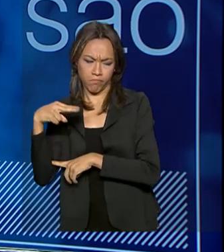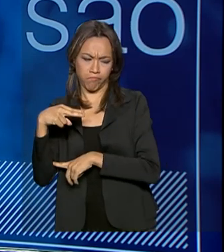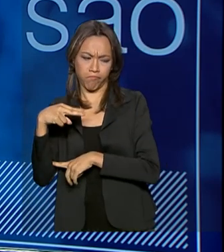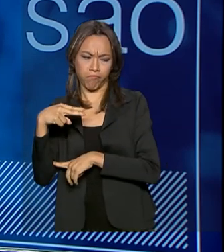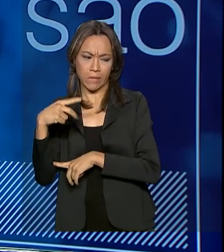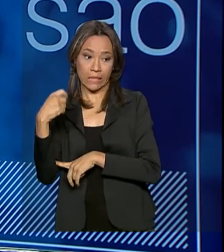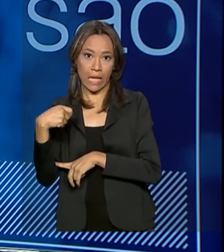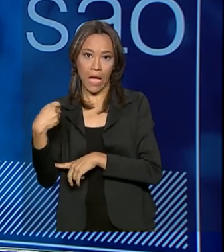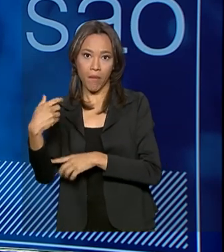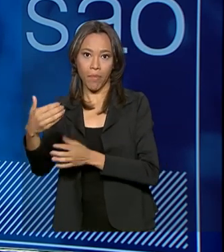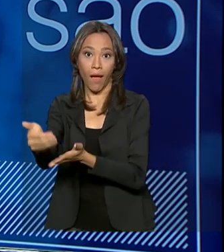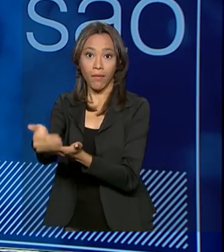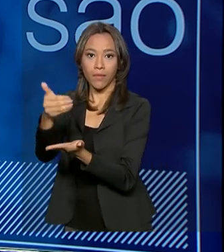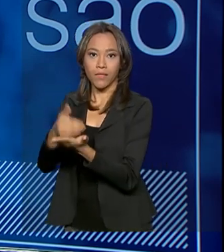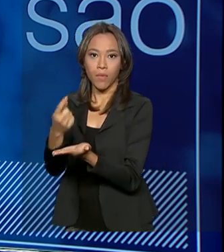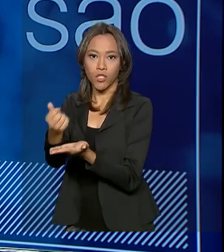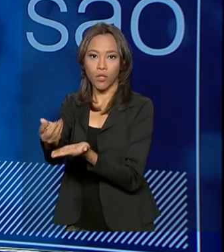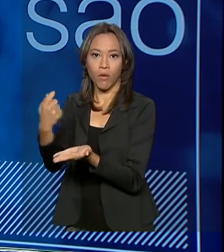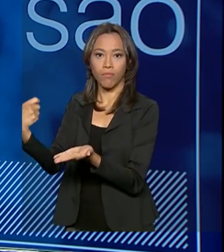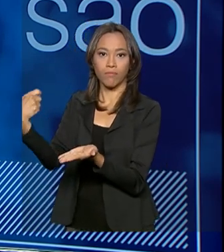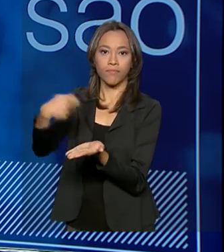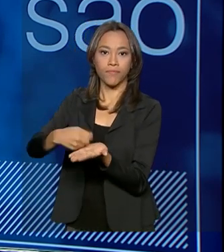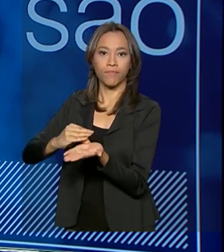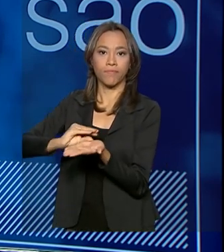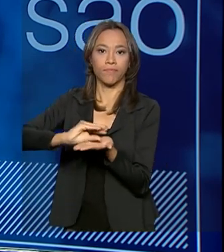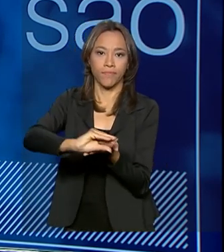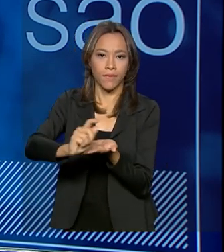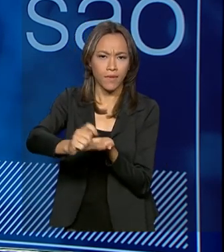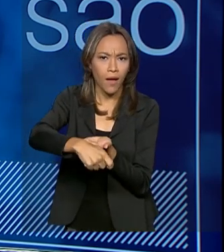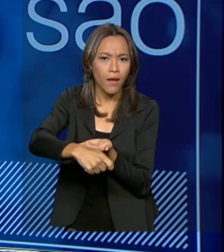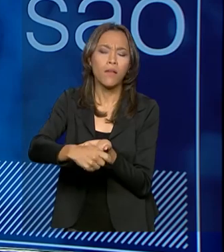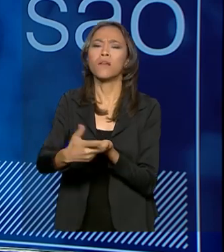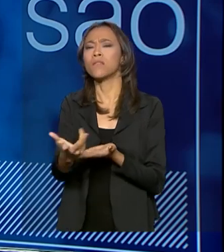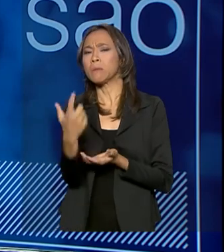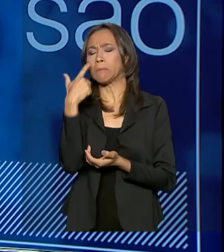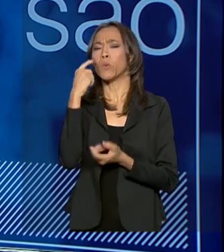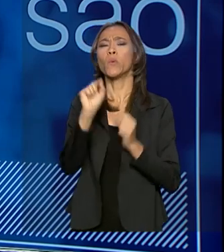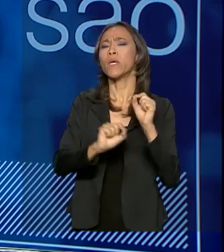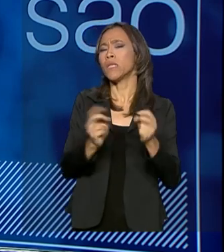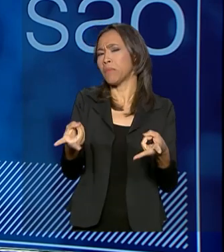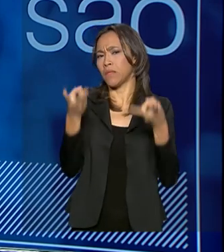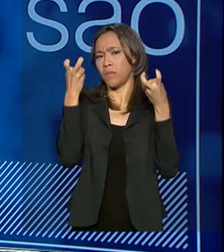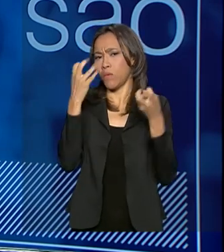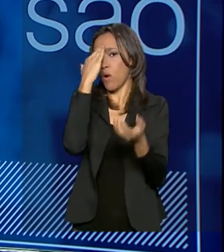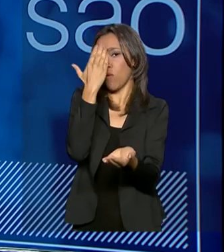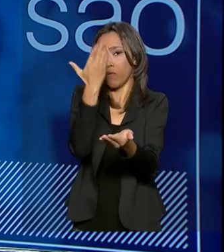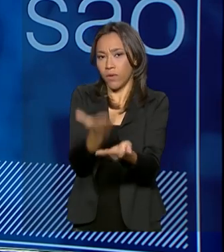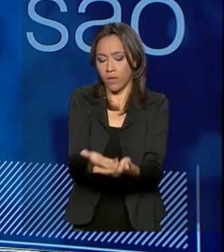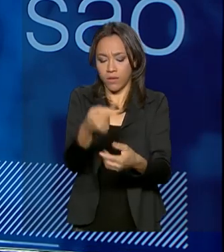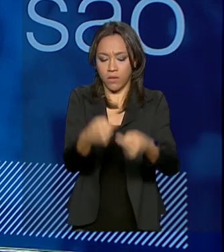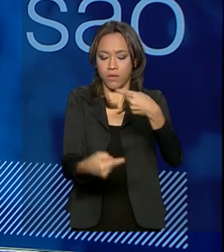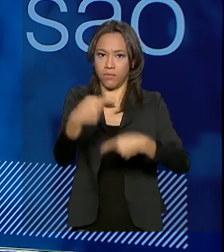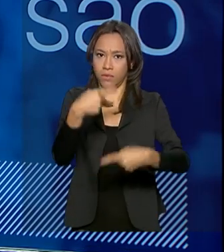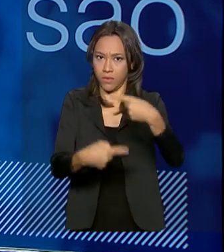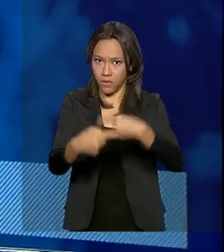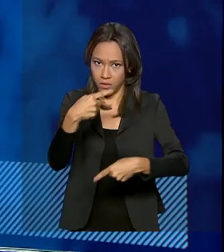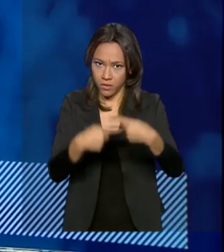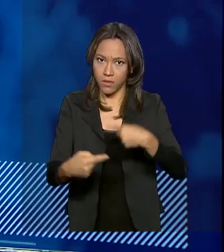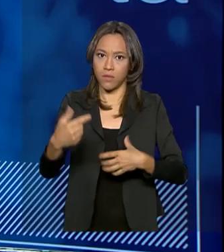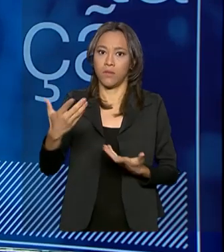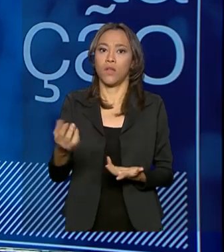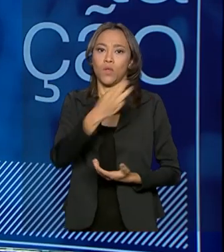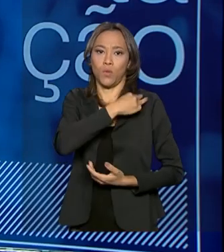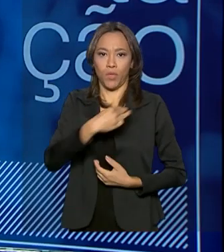investimentos. Então, o que nós temos visto? Uma grande confiança nas políticas do ministro Paulo